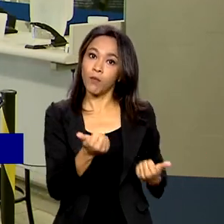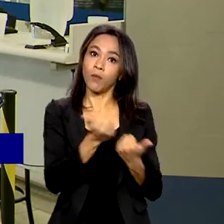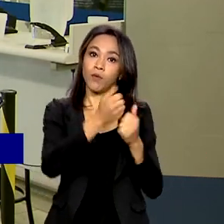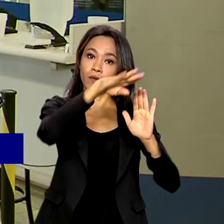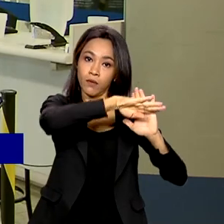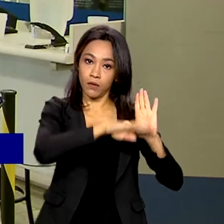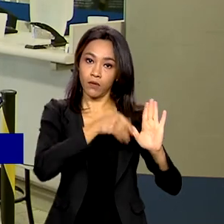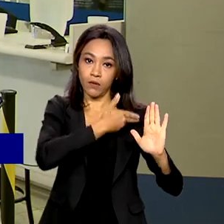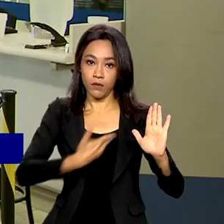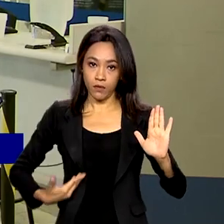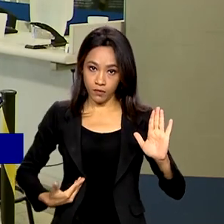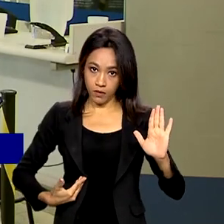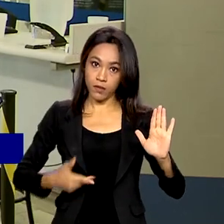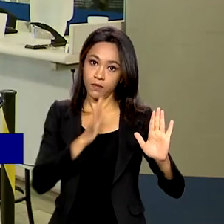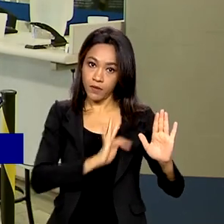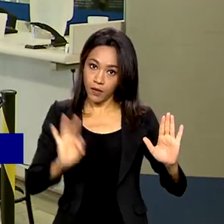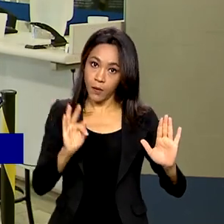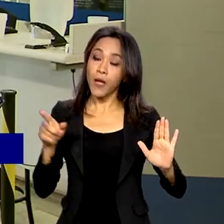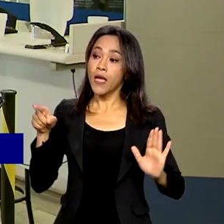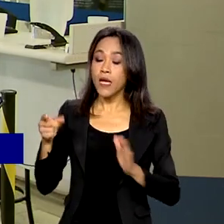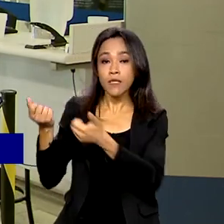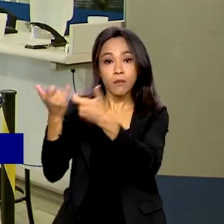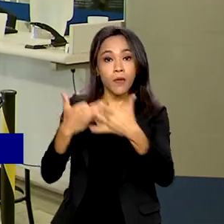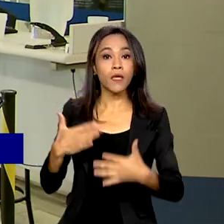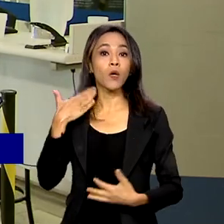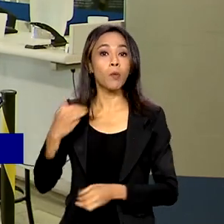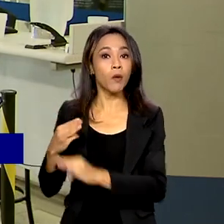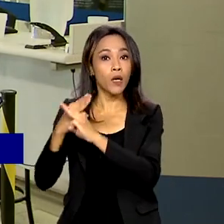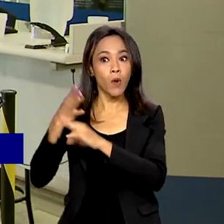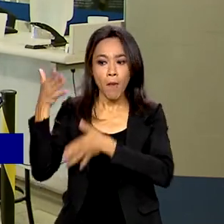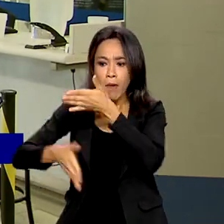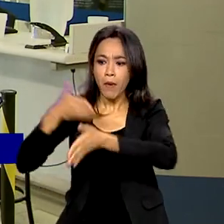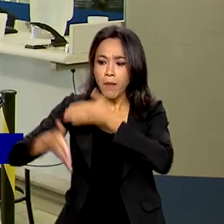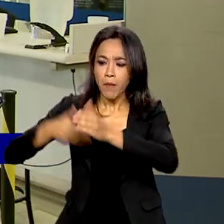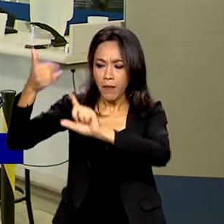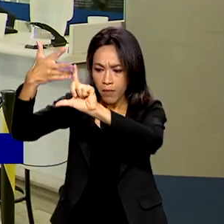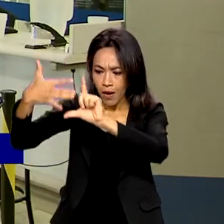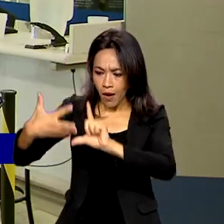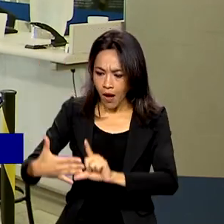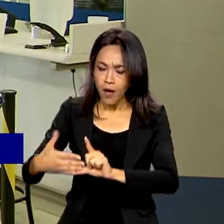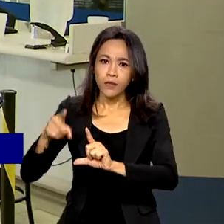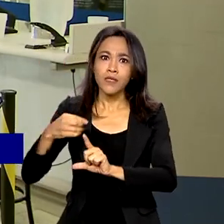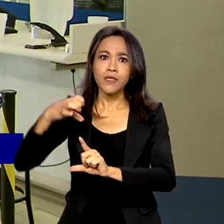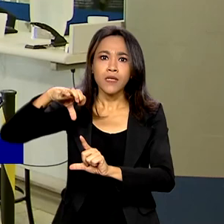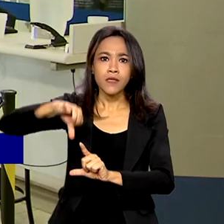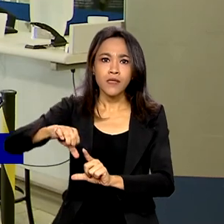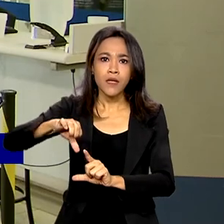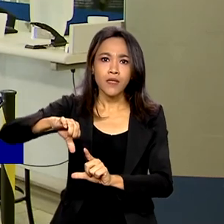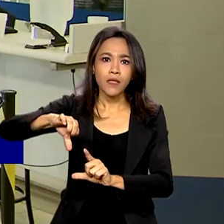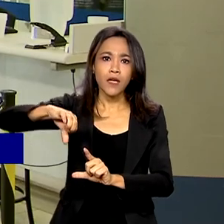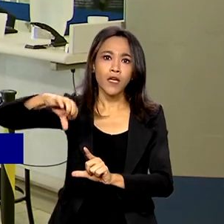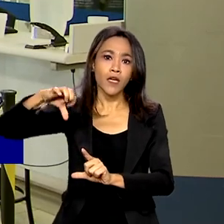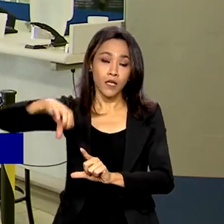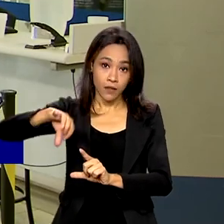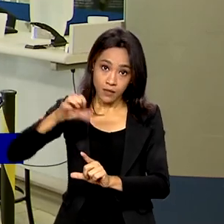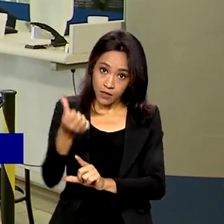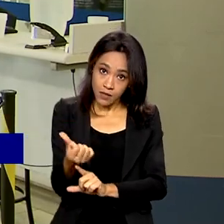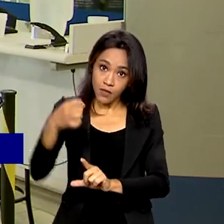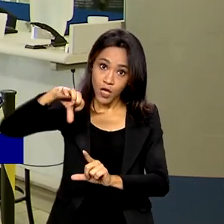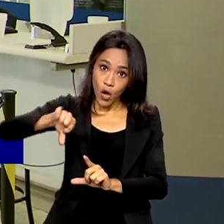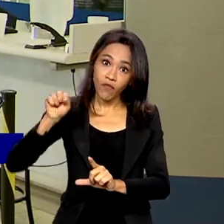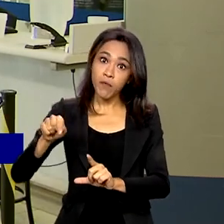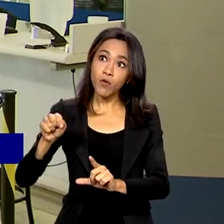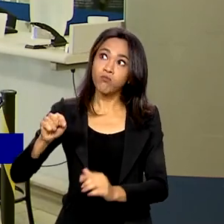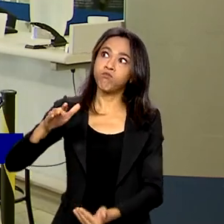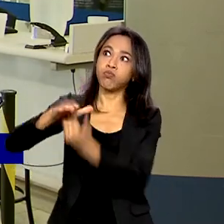Segundo o banco, o número de acessos ao site da instituição saltou de 69 mil para 1 milhão em uma semana.